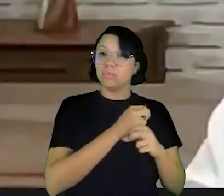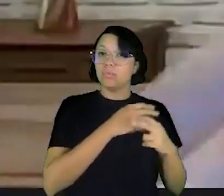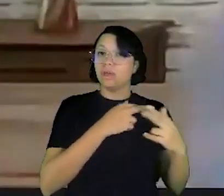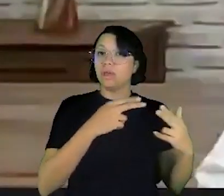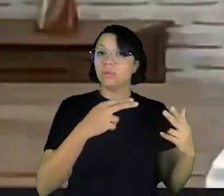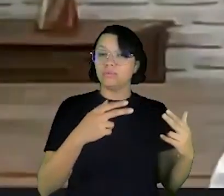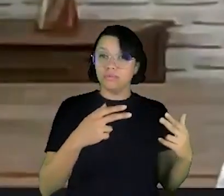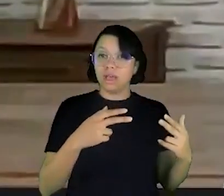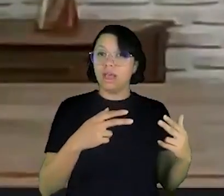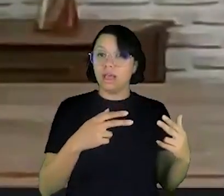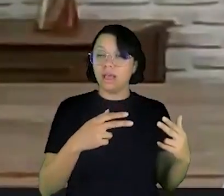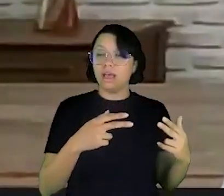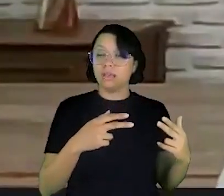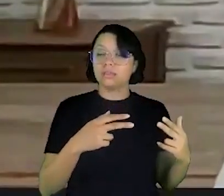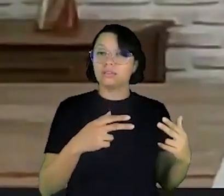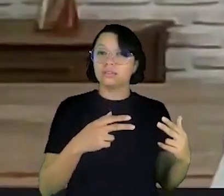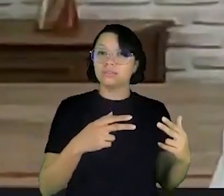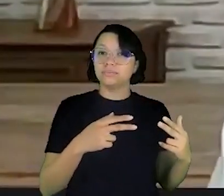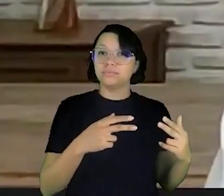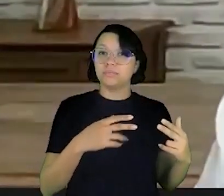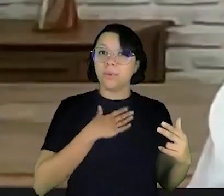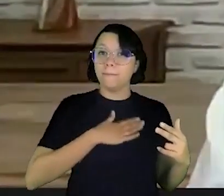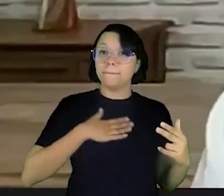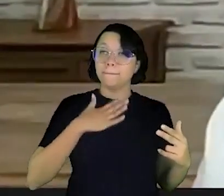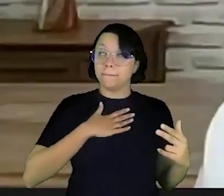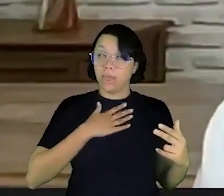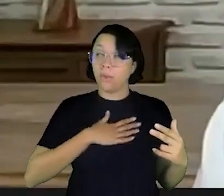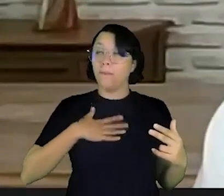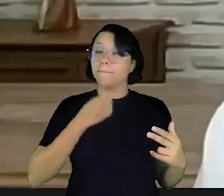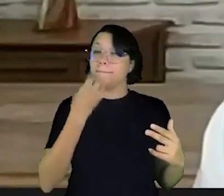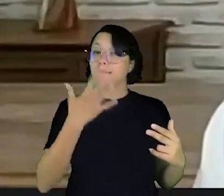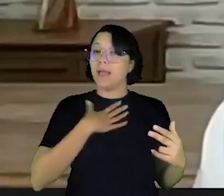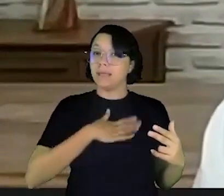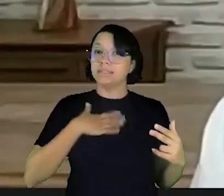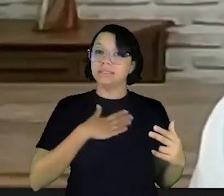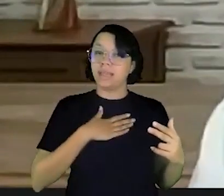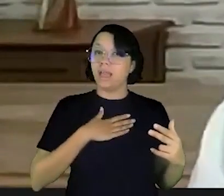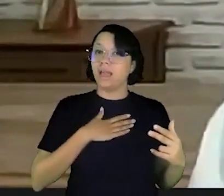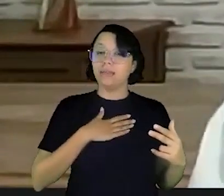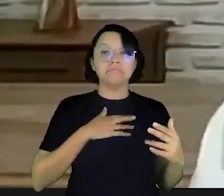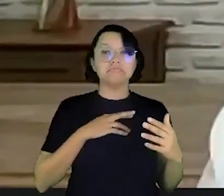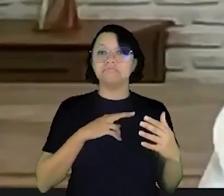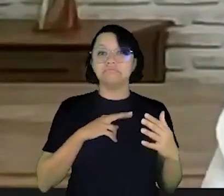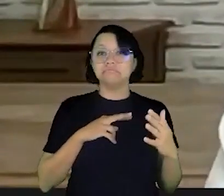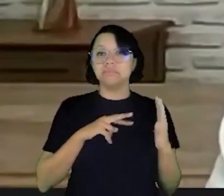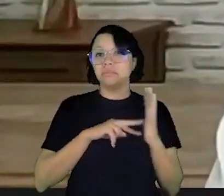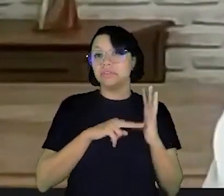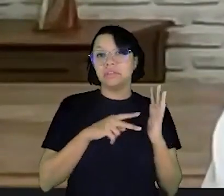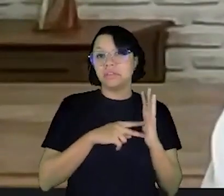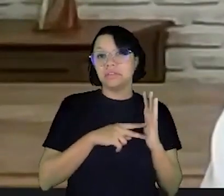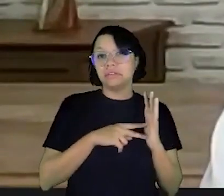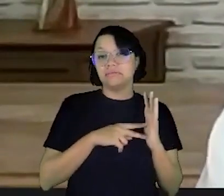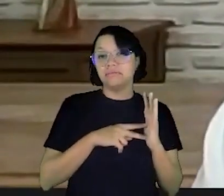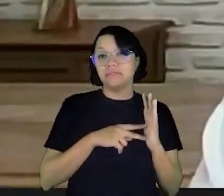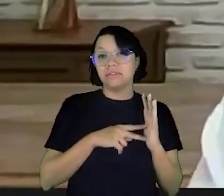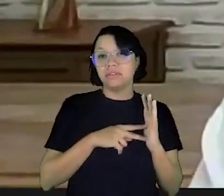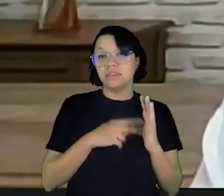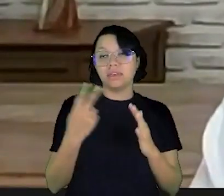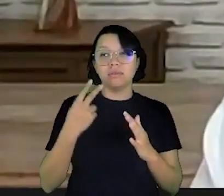um conjunto de coisas para minha finalidade para o meu bem-estar que não representam